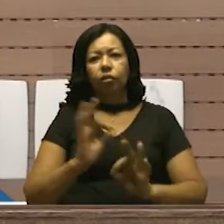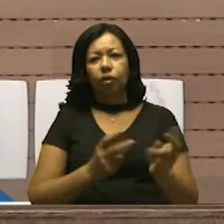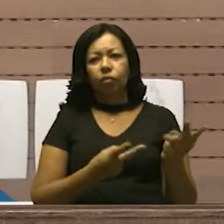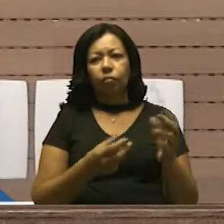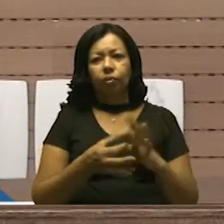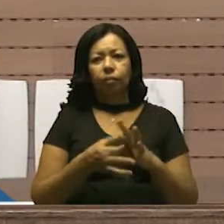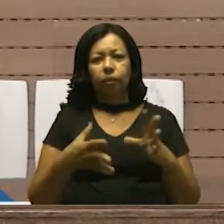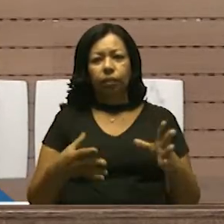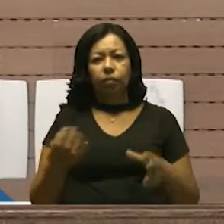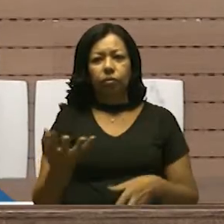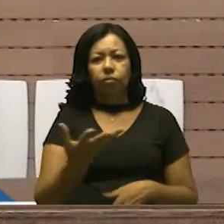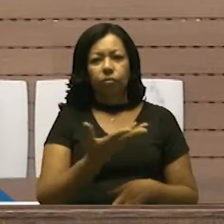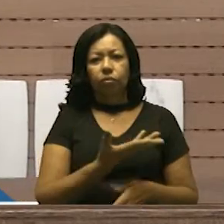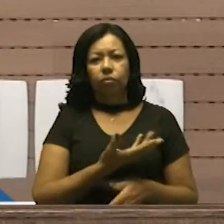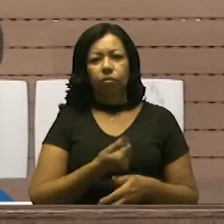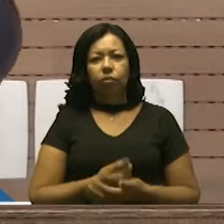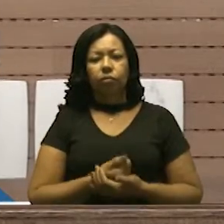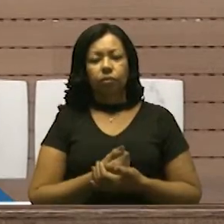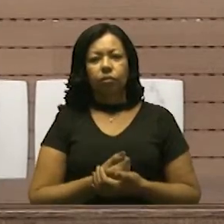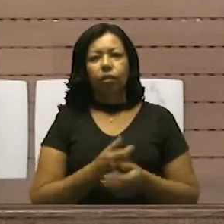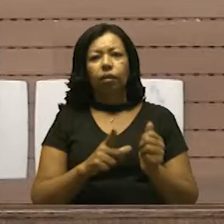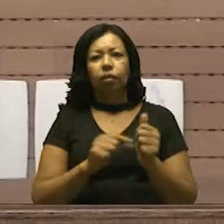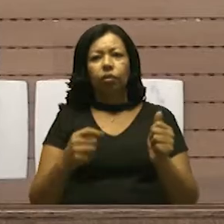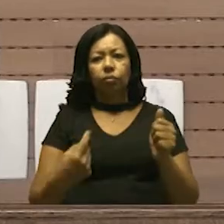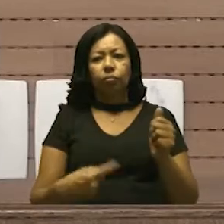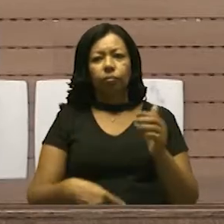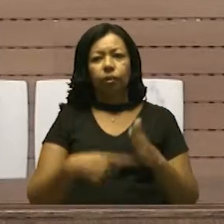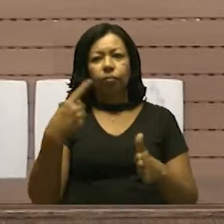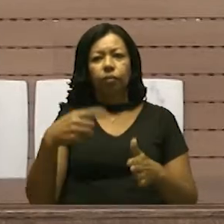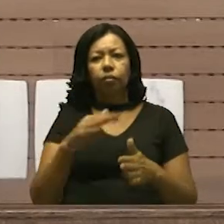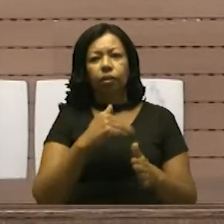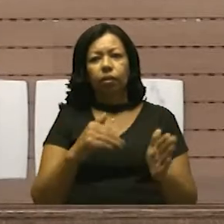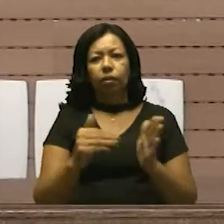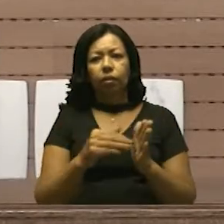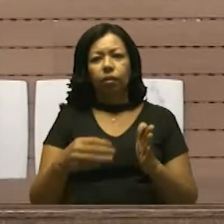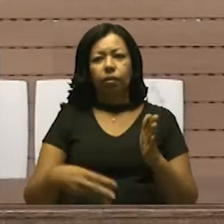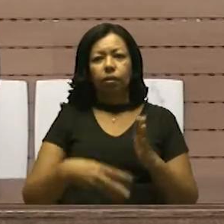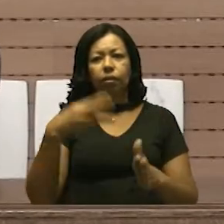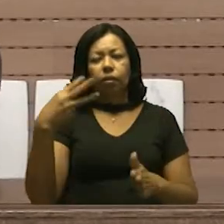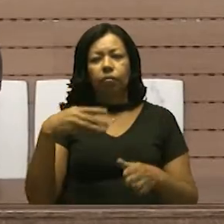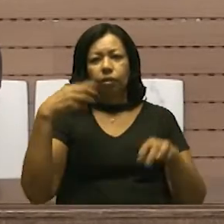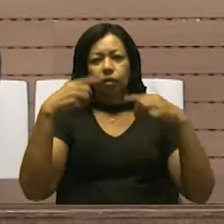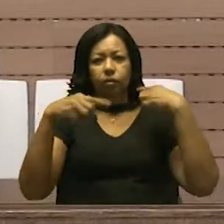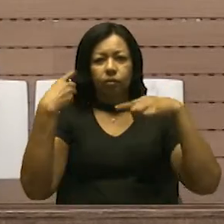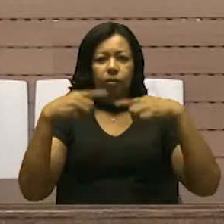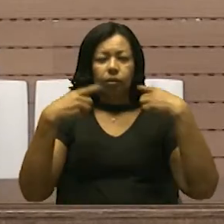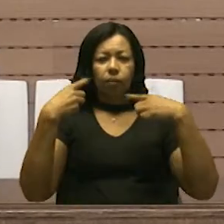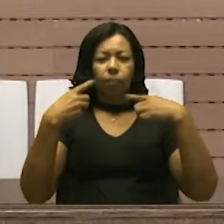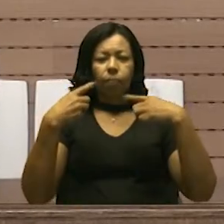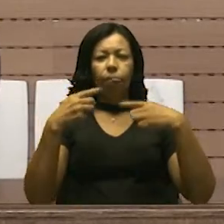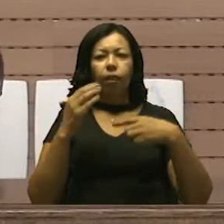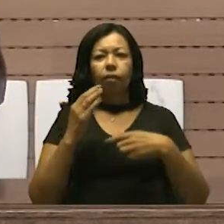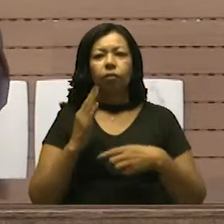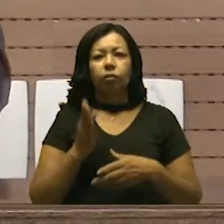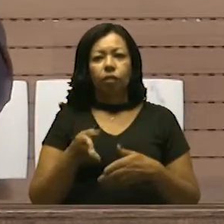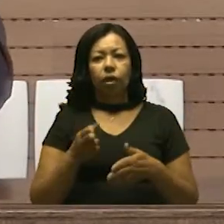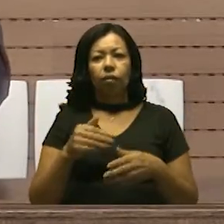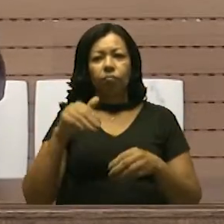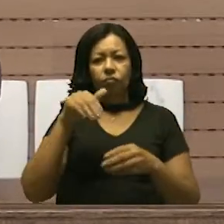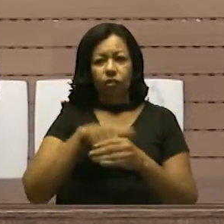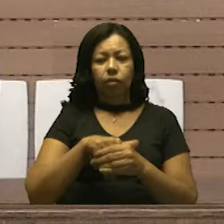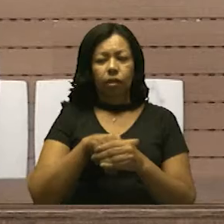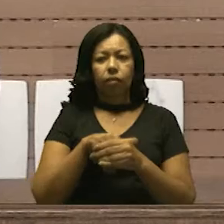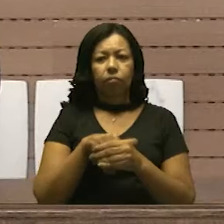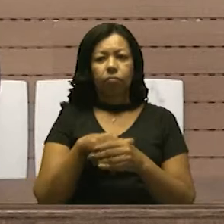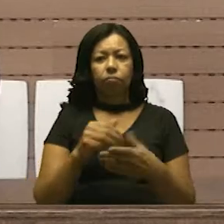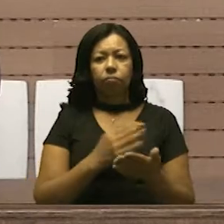conforme a deliberação do plenário. Artigo primeiro ao terceiro. Em discussão, já está aberta a votação, senhores